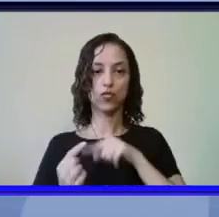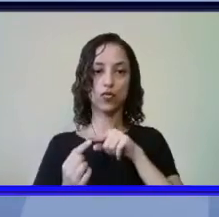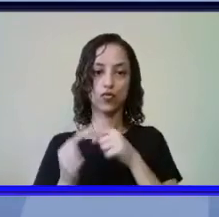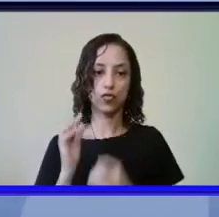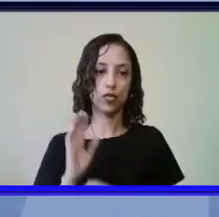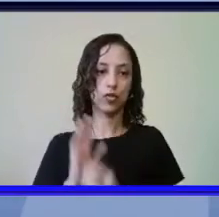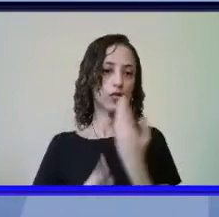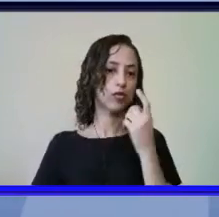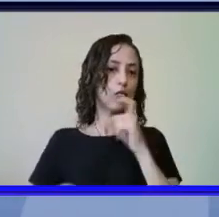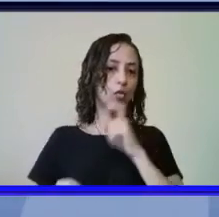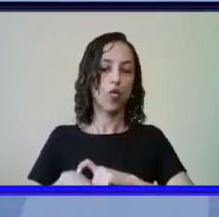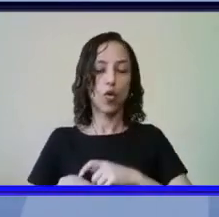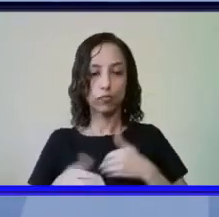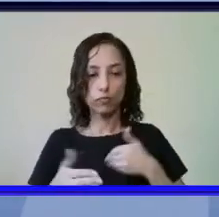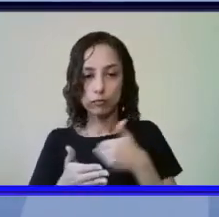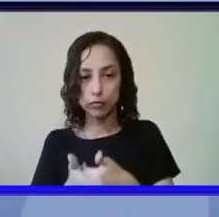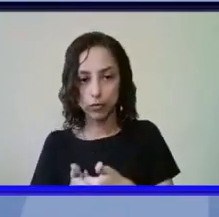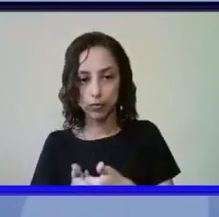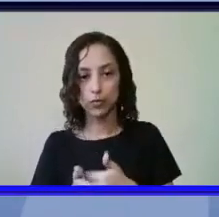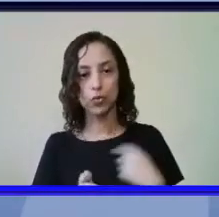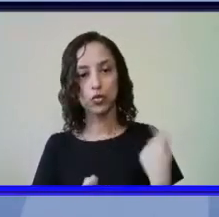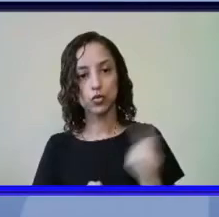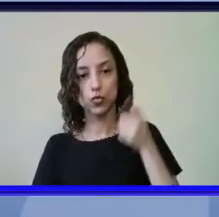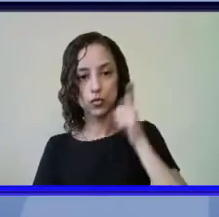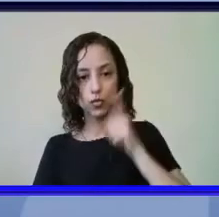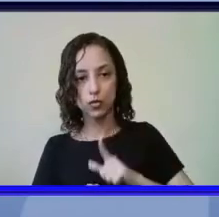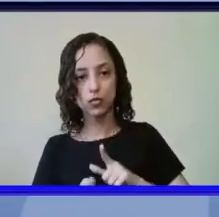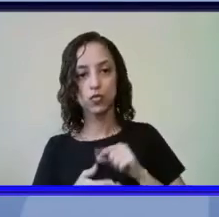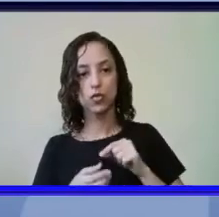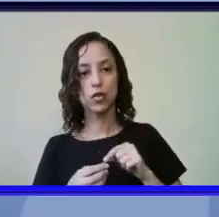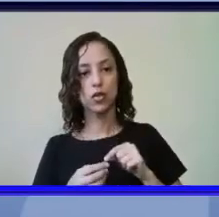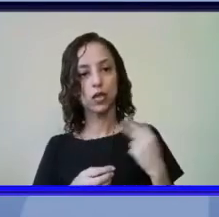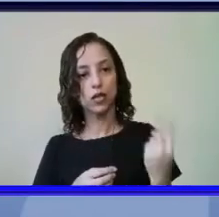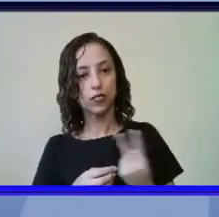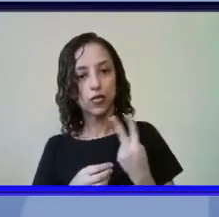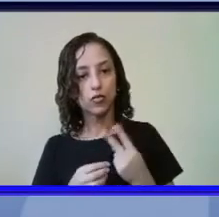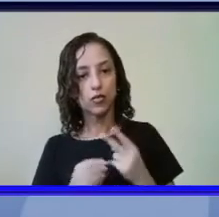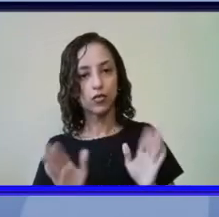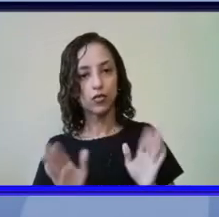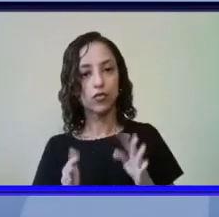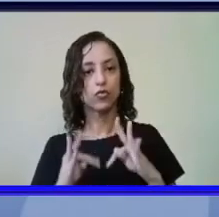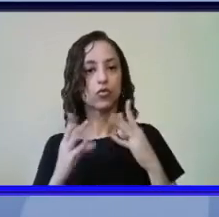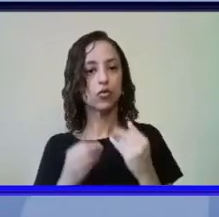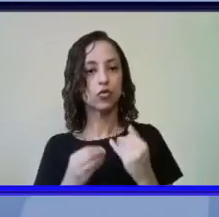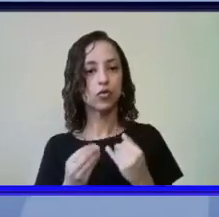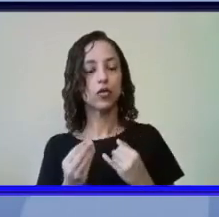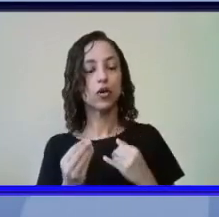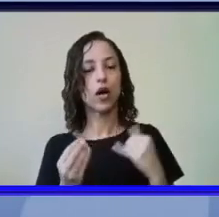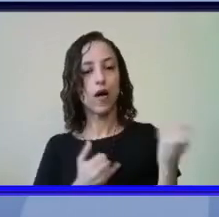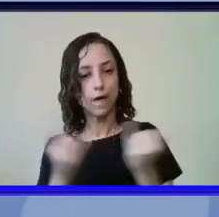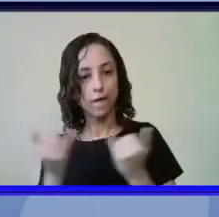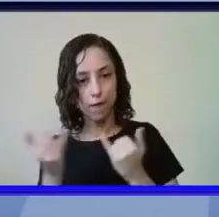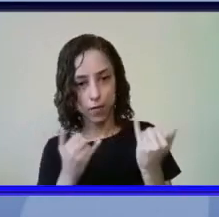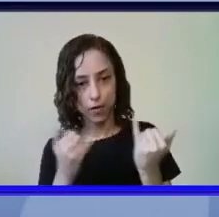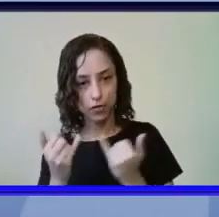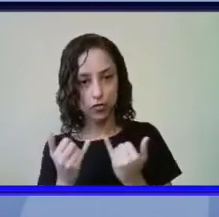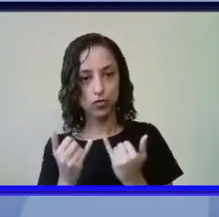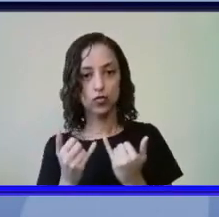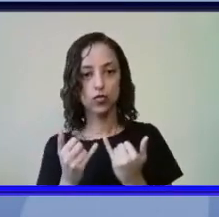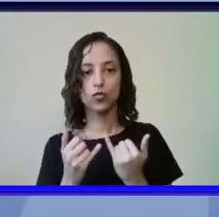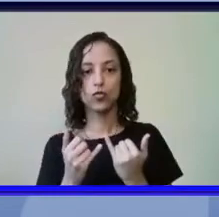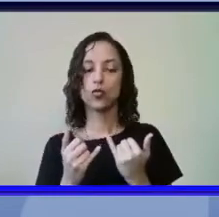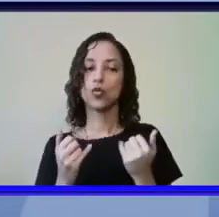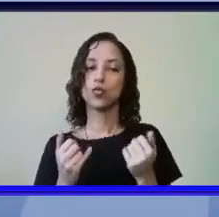hora para que a gente pudesse enriquecer as informações das